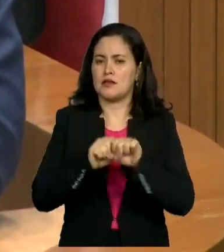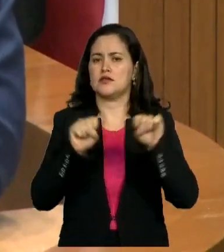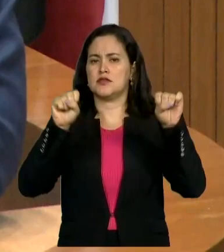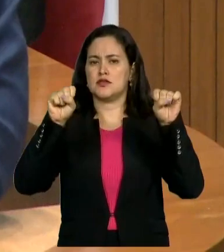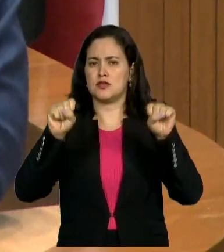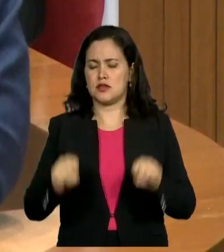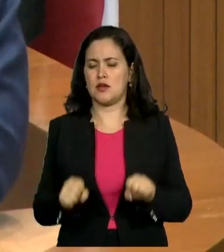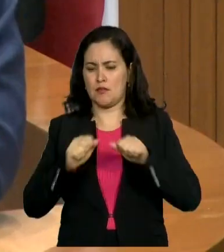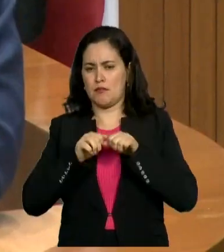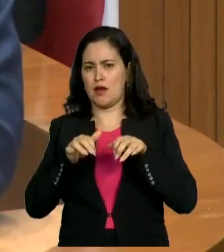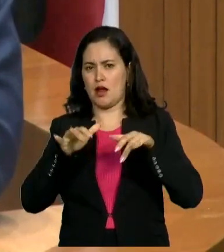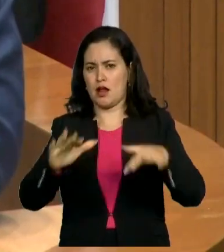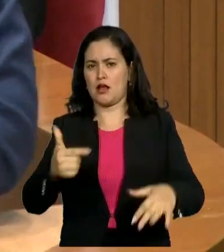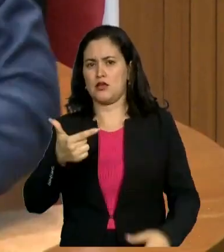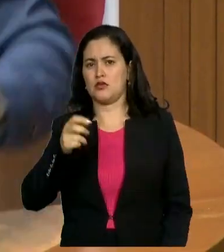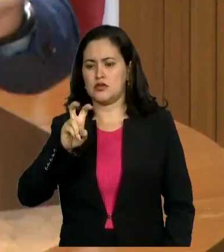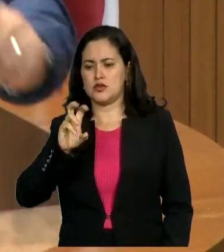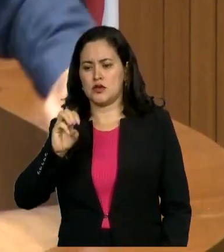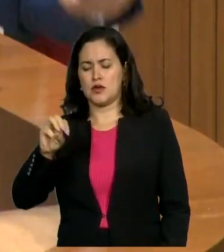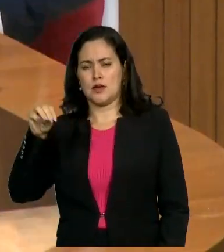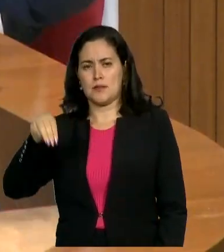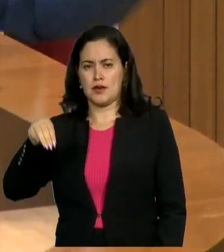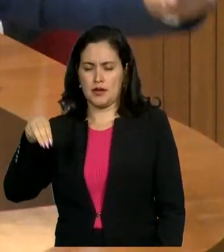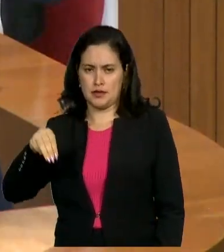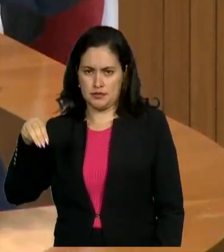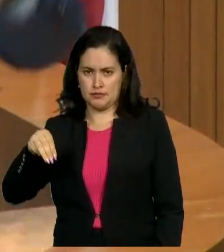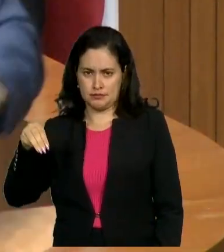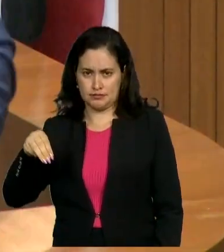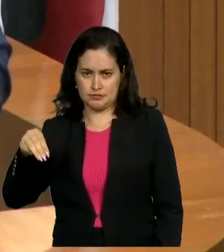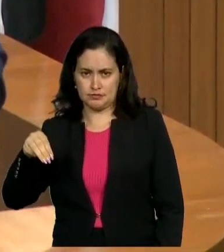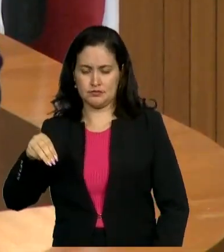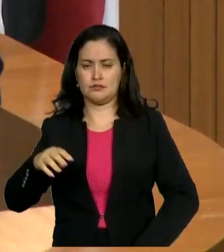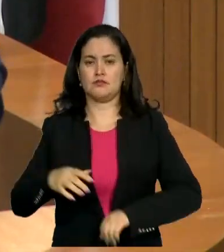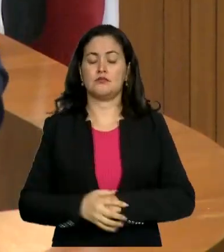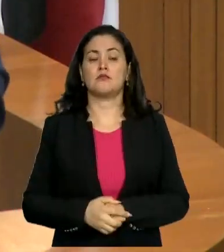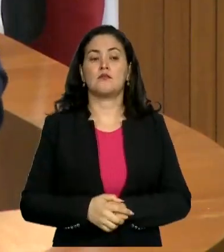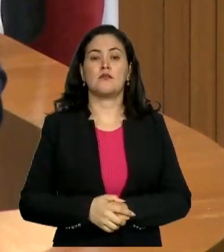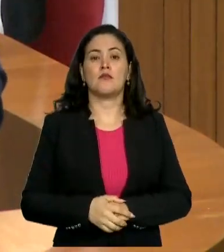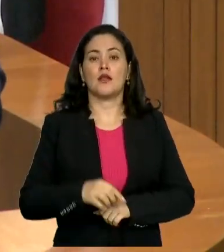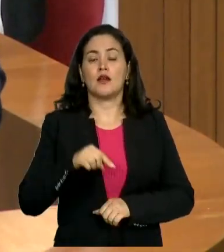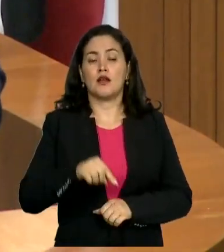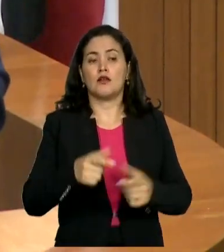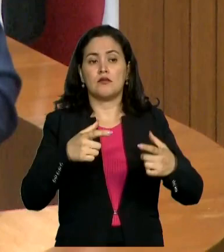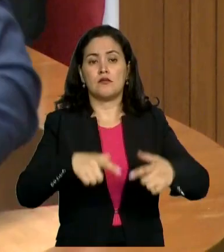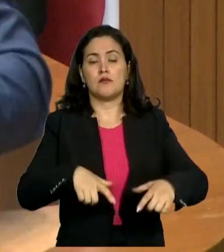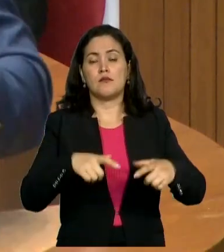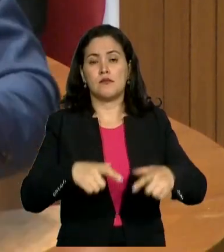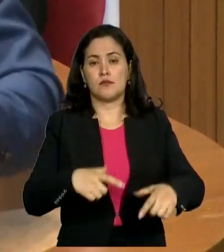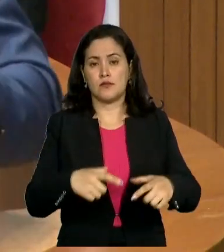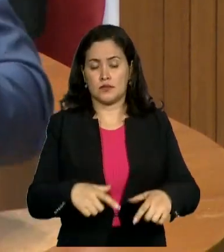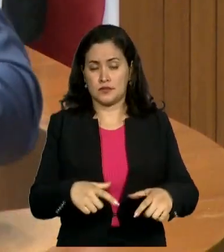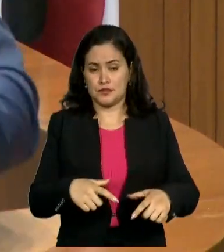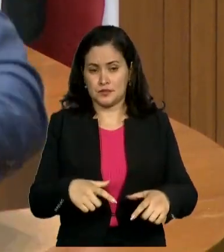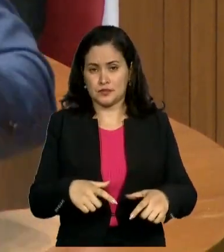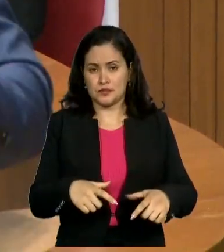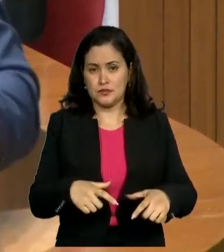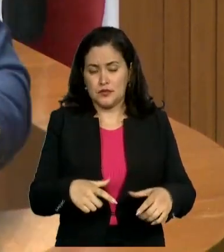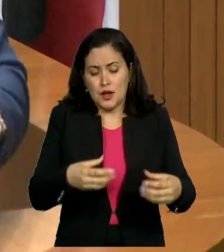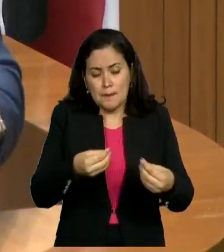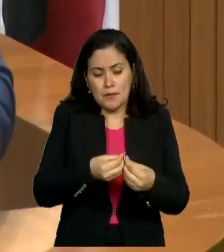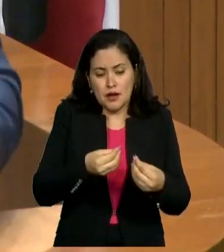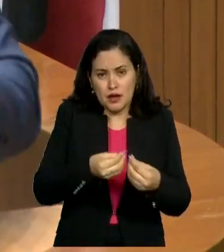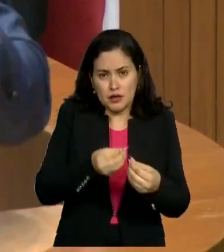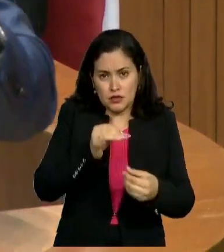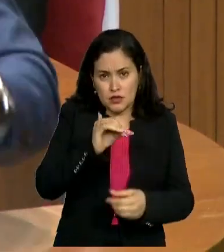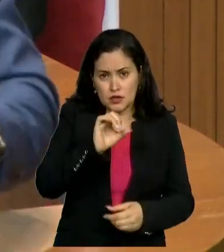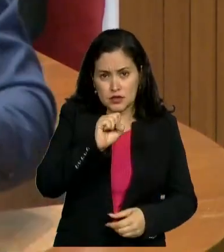é o bairro da Vila Miguelzinha, através da CAEMA, com o reservatório que nós temos lá, ao lado da Escola Isabel Cafeteiro. Mas os bairros que mais crescem em